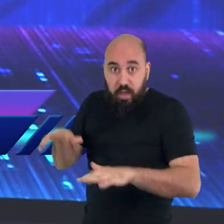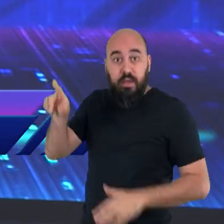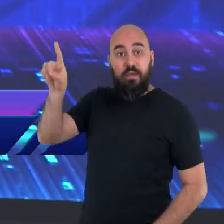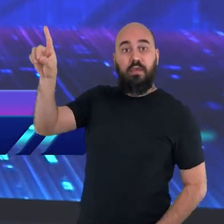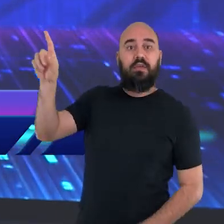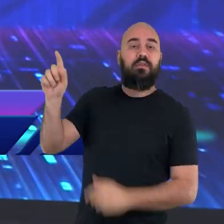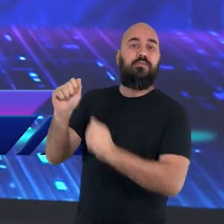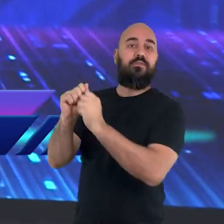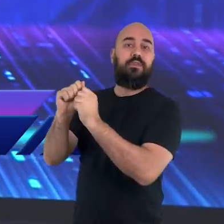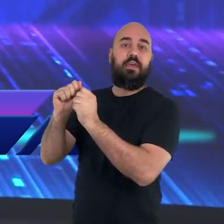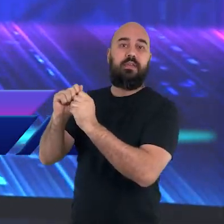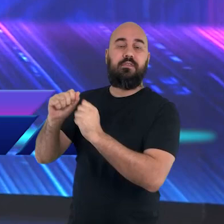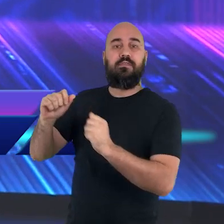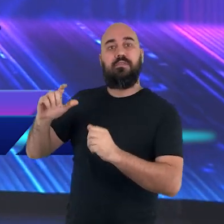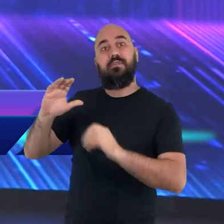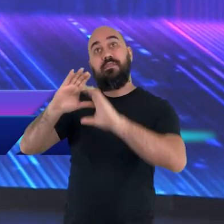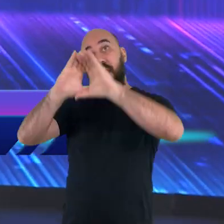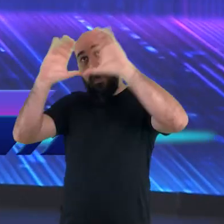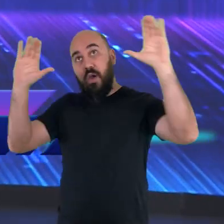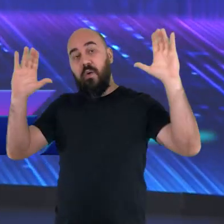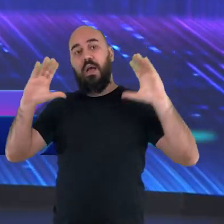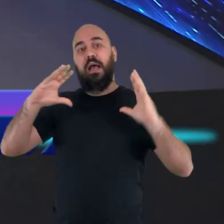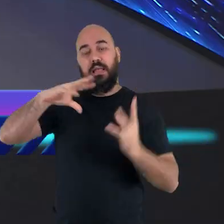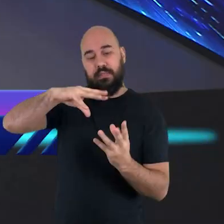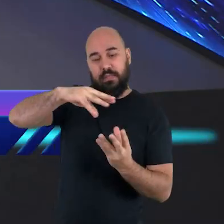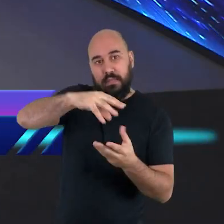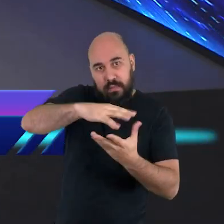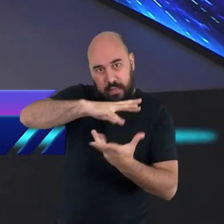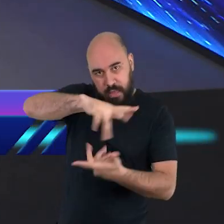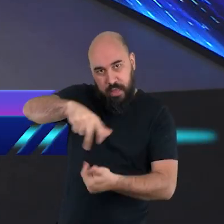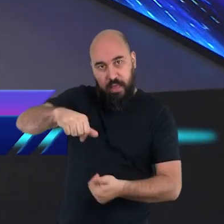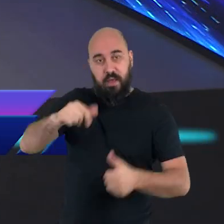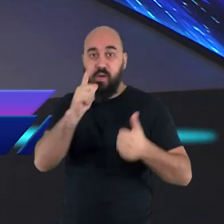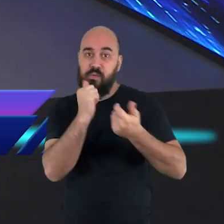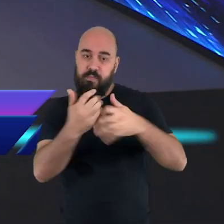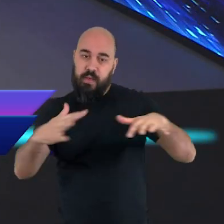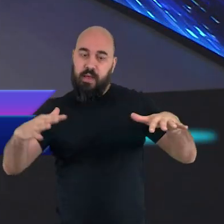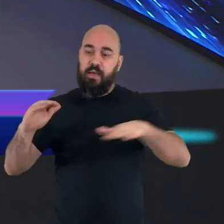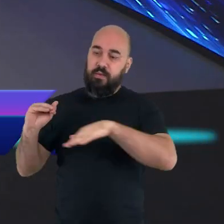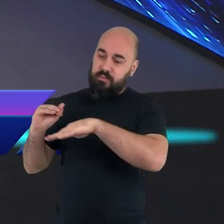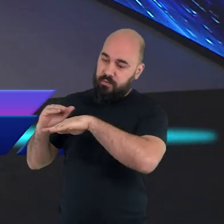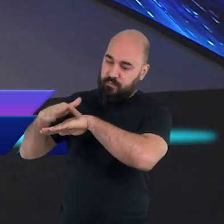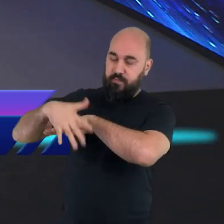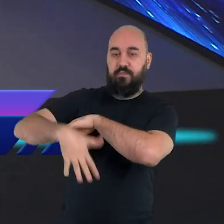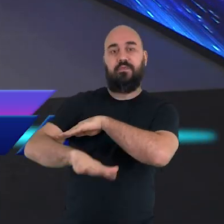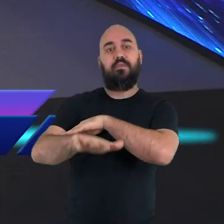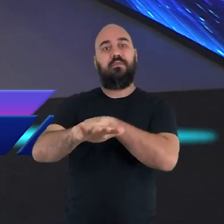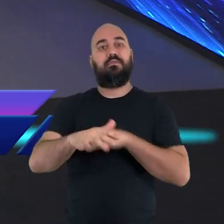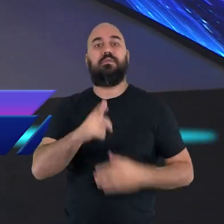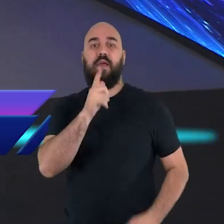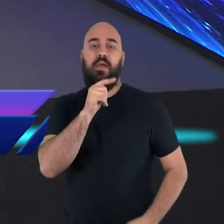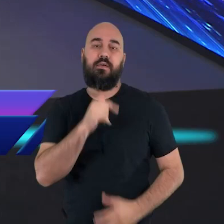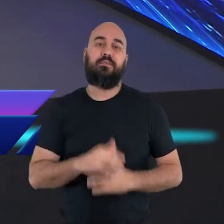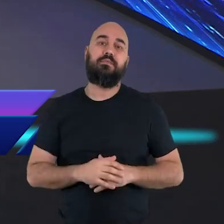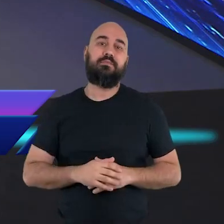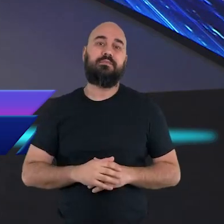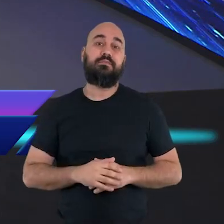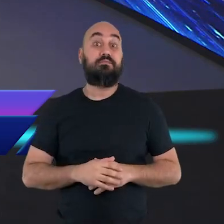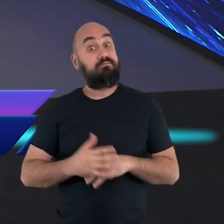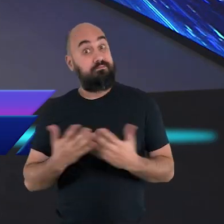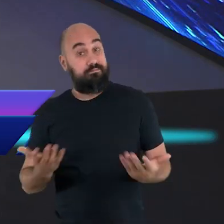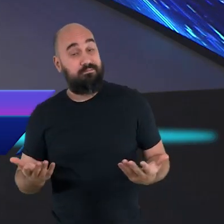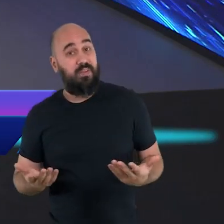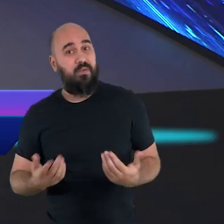e as fontes das águas. Vejam que interessante. O juízo chegou. E a advertência divina é.